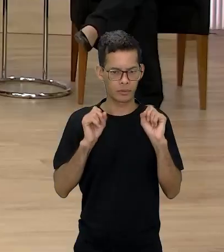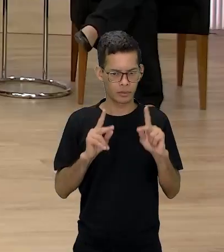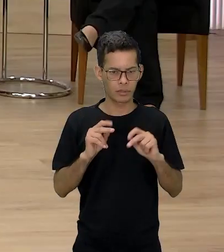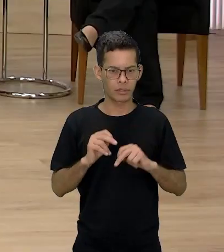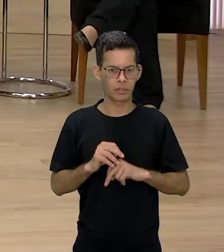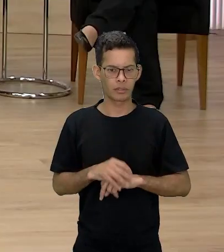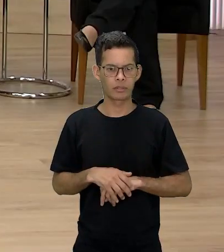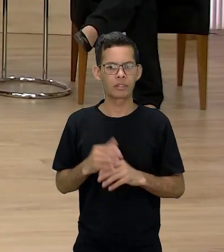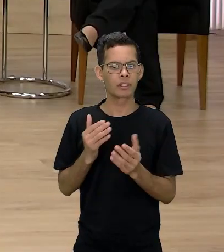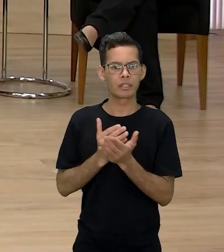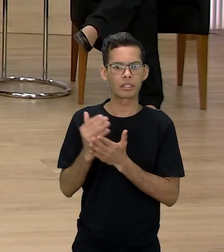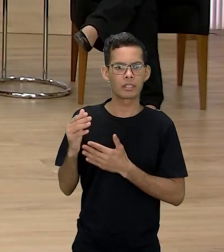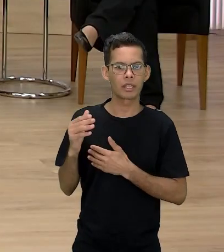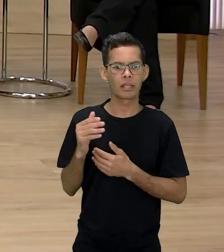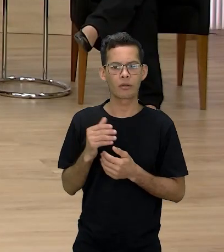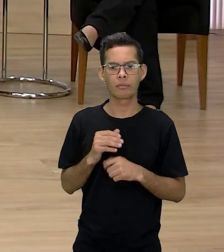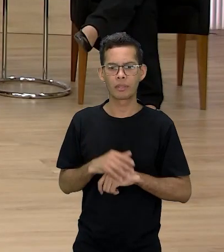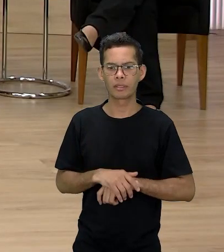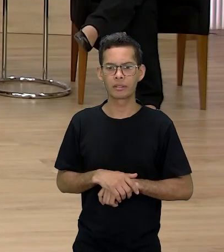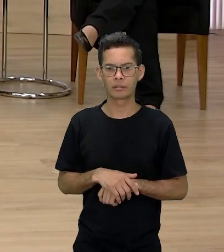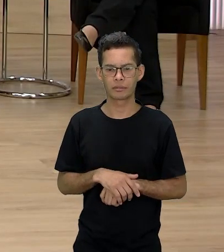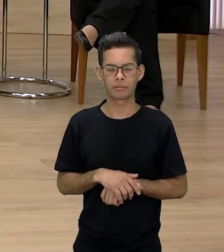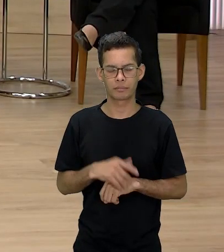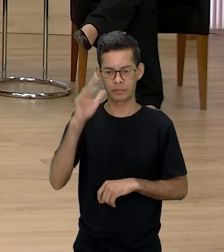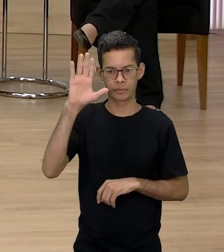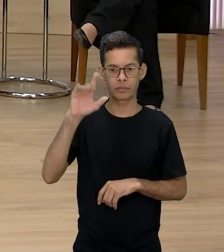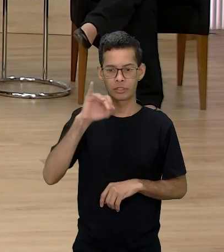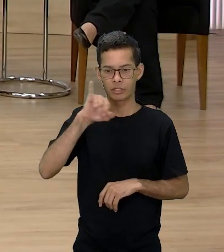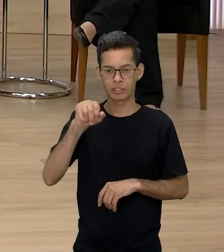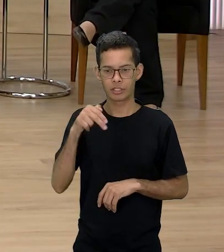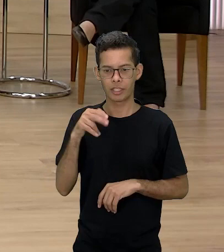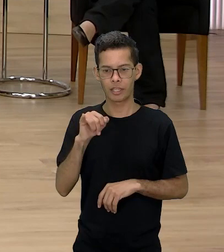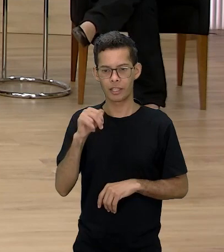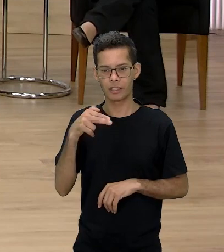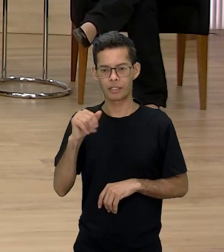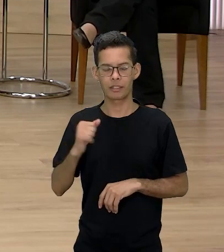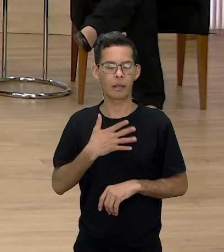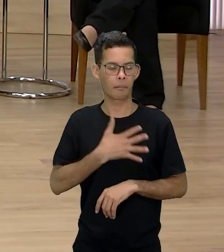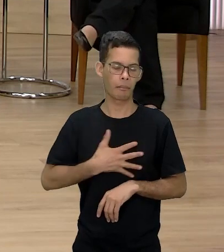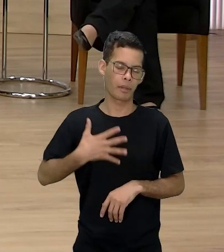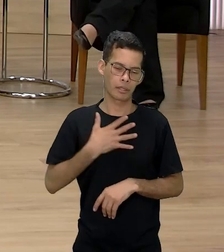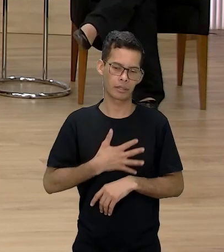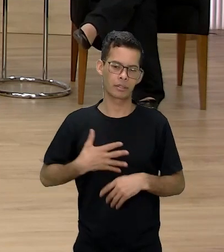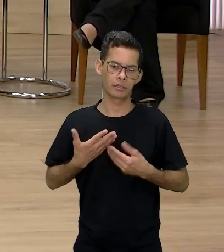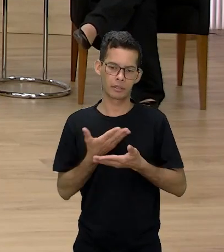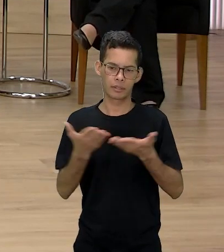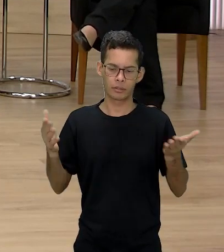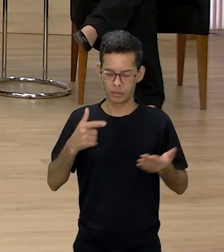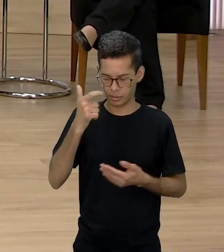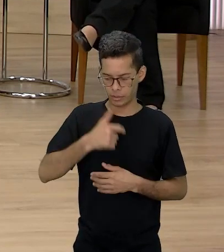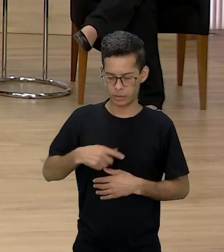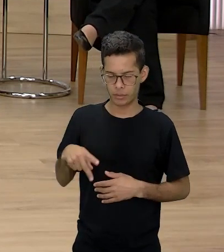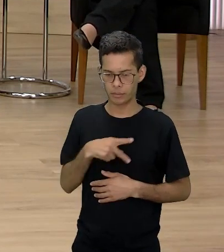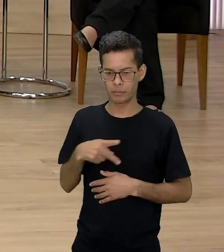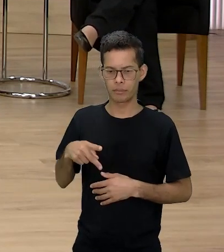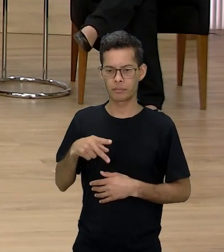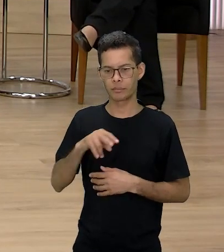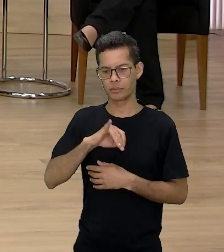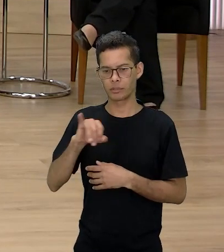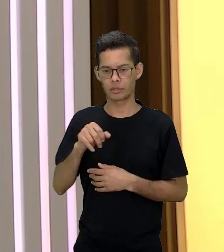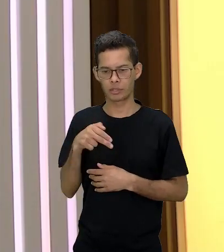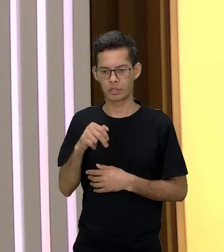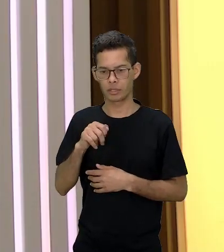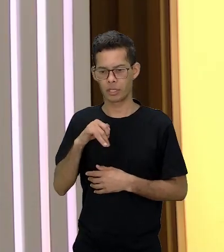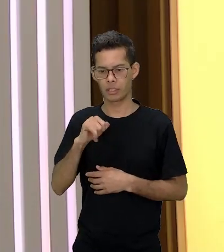Com quem a gente começa? Pode ser com você, Janaína? Pode. Então, muito prazer a todos. Eu sou a professora Janaína Jardim, mulher